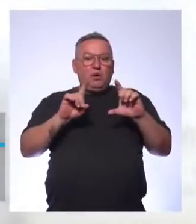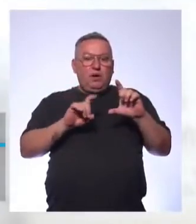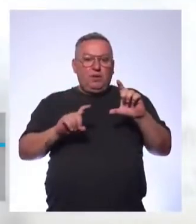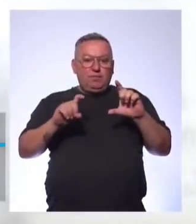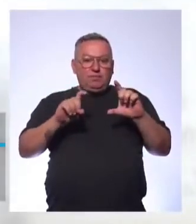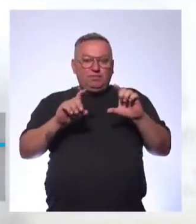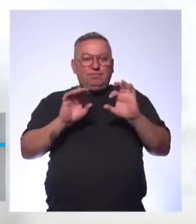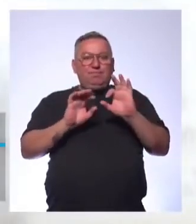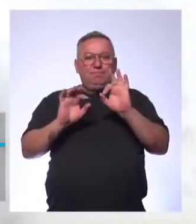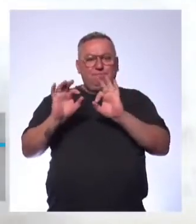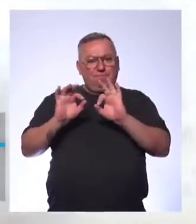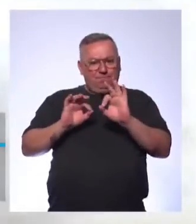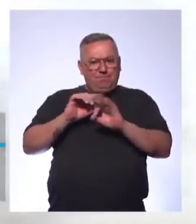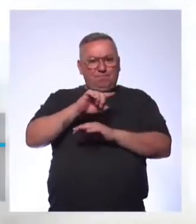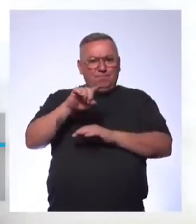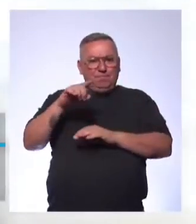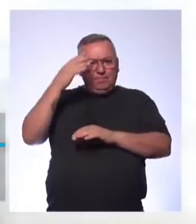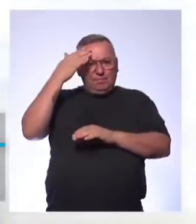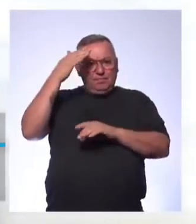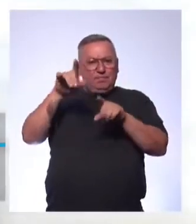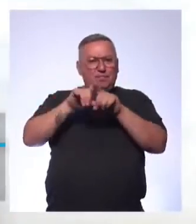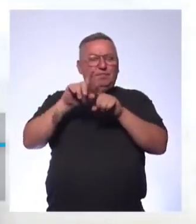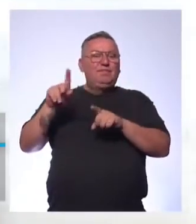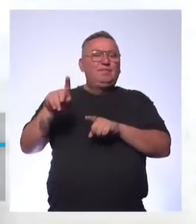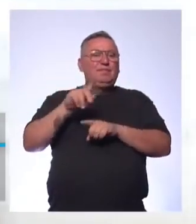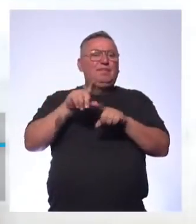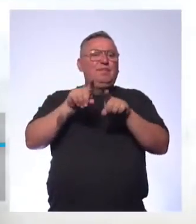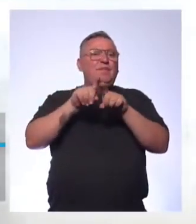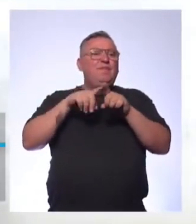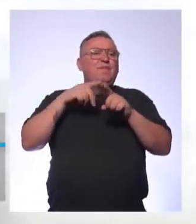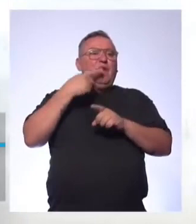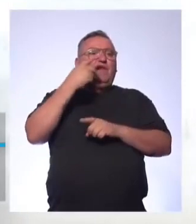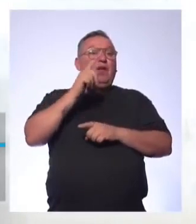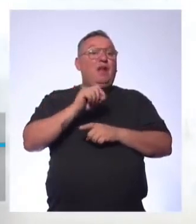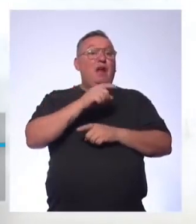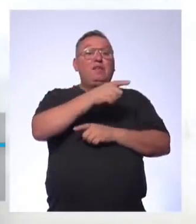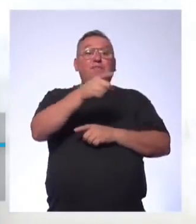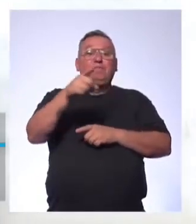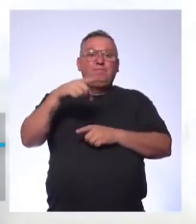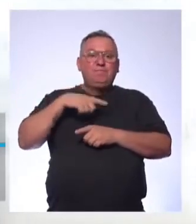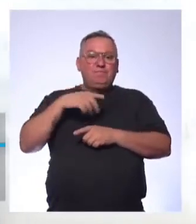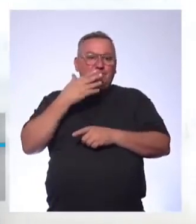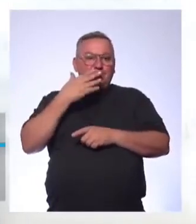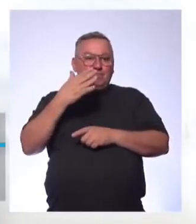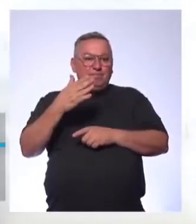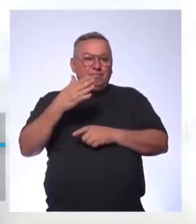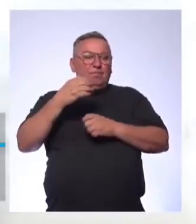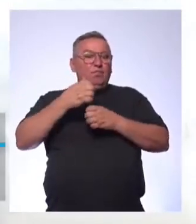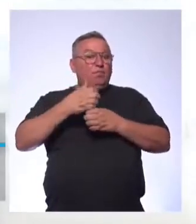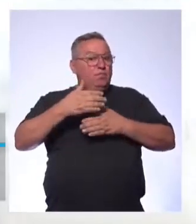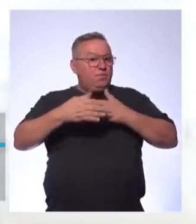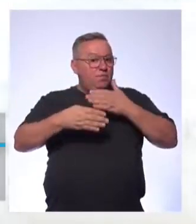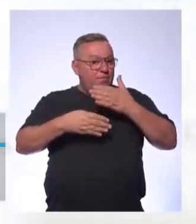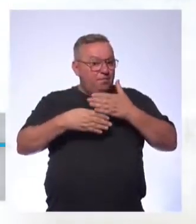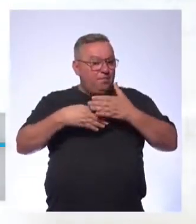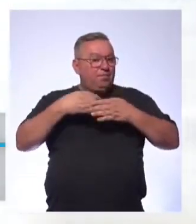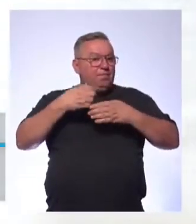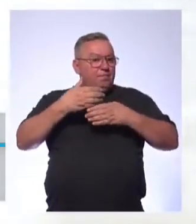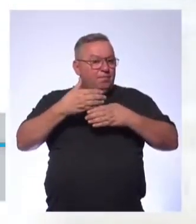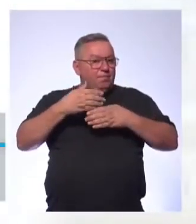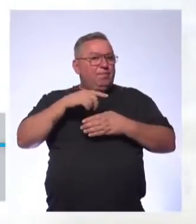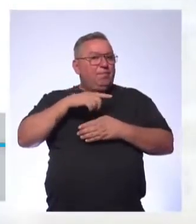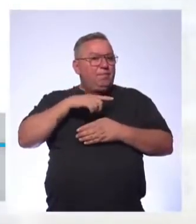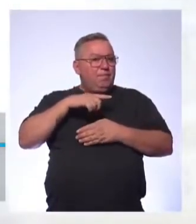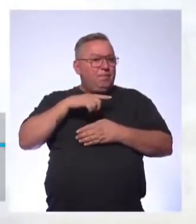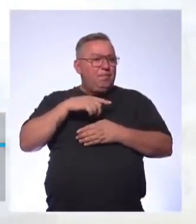você se organizar Quero agradecer aos professores e falar que vocês estão pedindo os slides, né? Eles